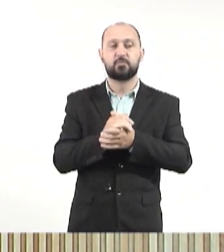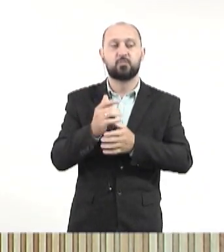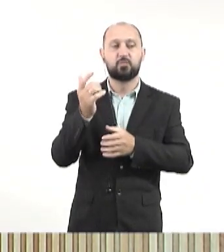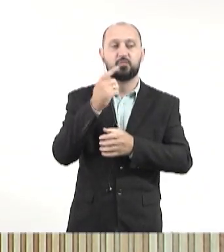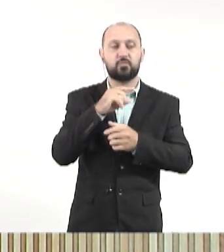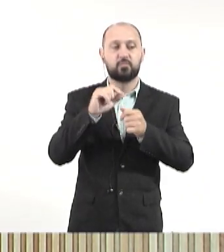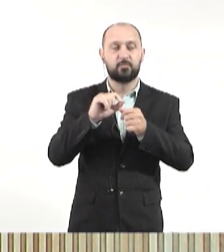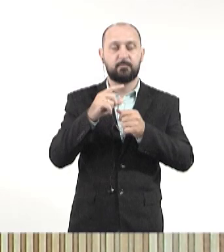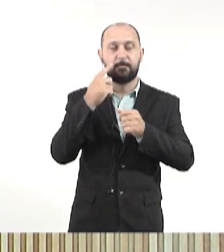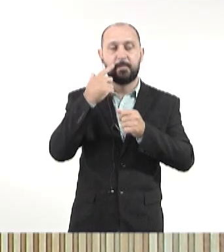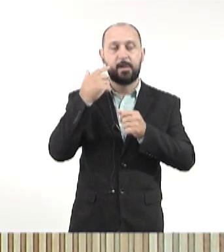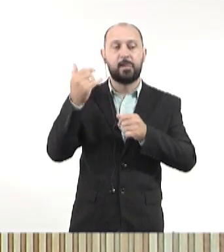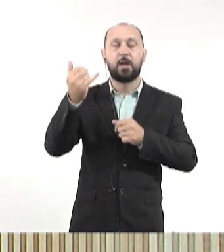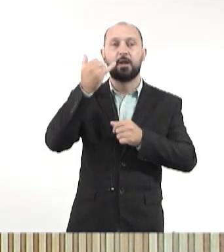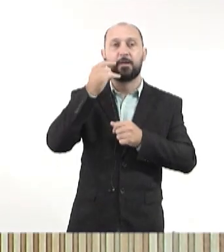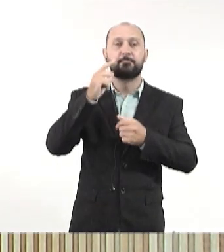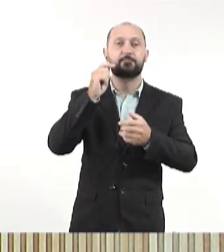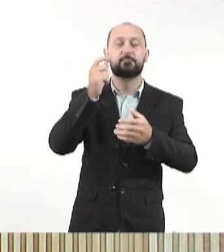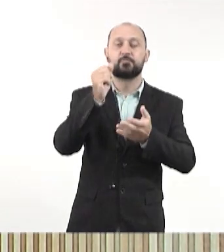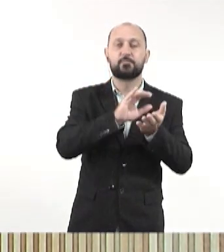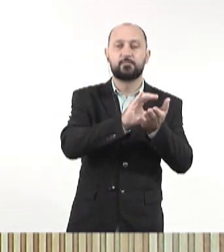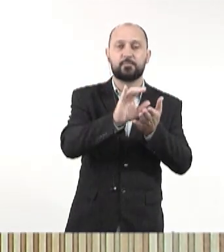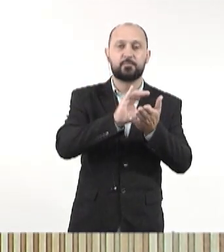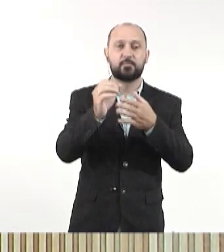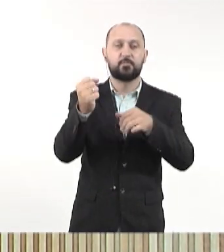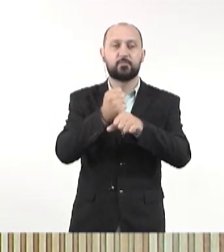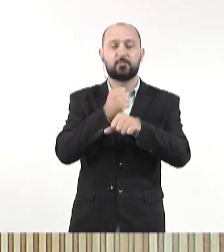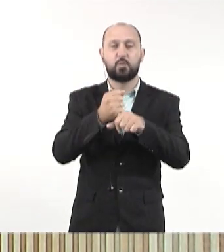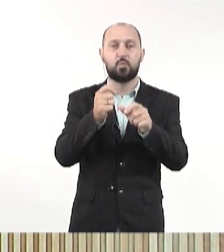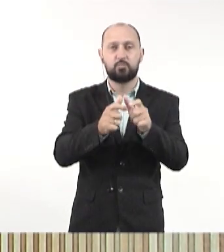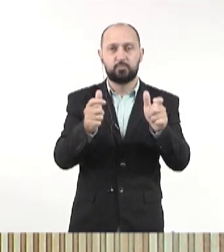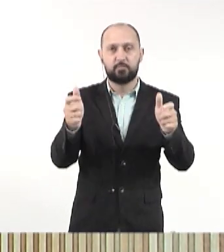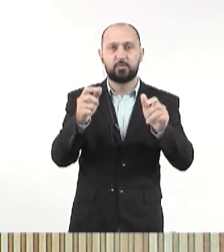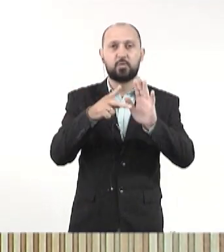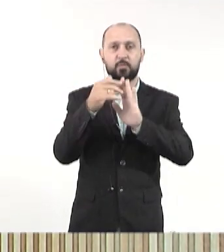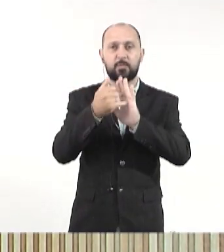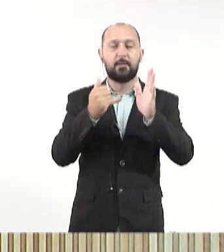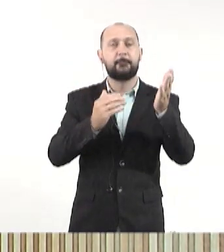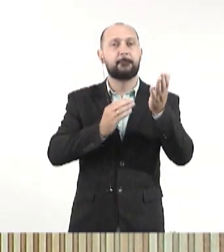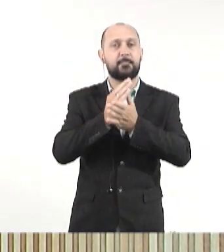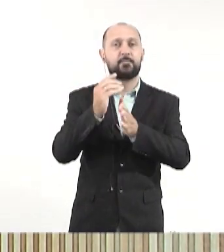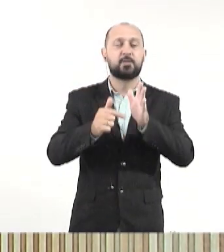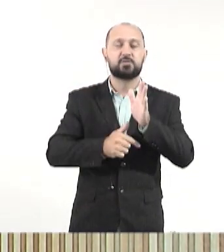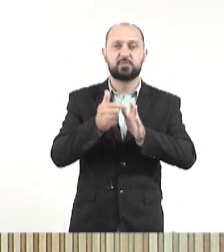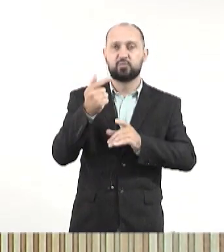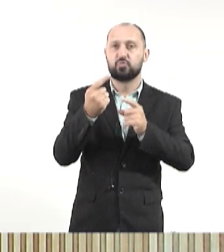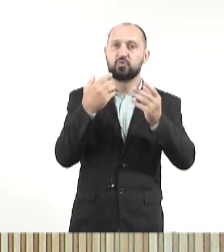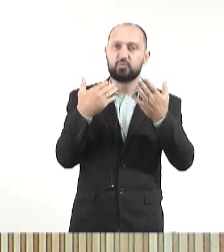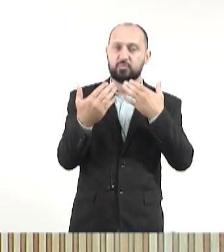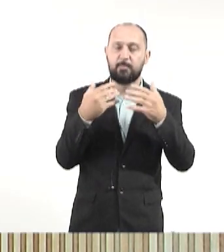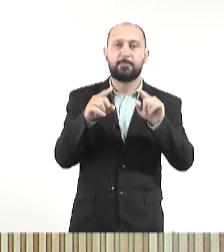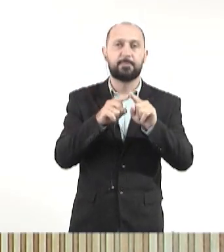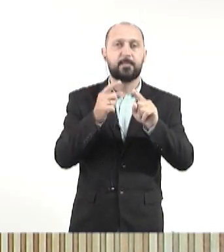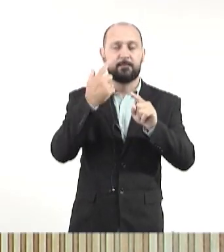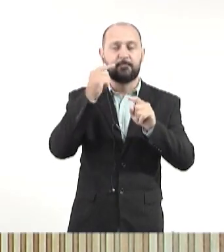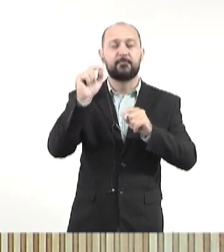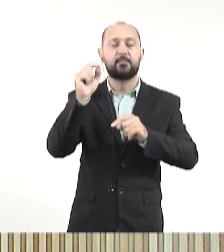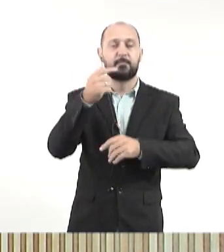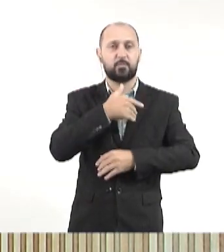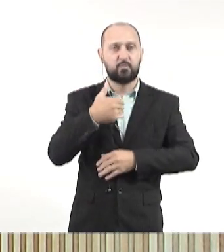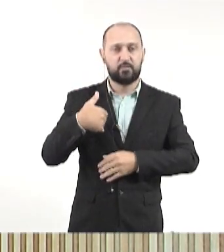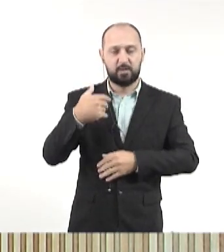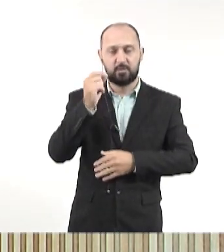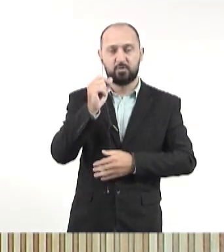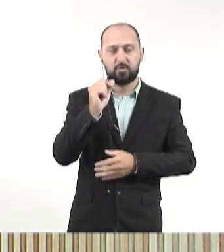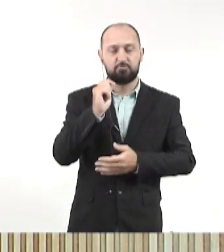possa funcionar e receber a emenda parlamentar para sua reforma e expansão. O projeto, aprovado em sua segunda discussão, também vai para a sanção